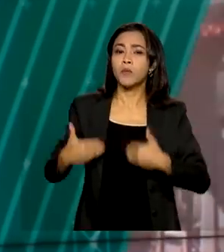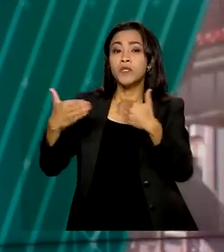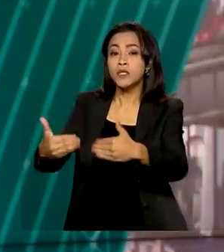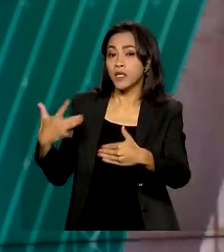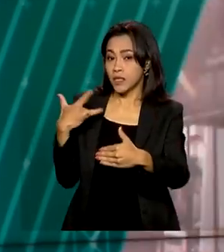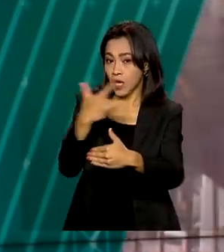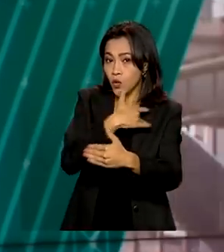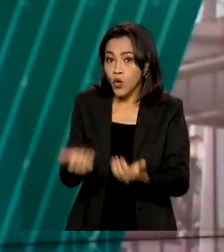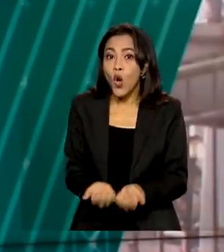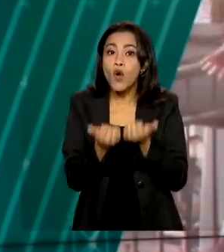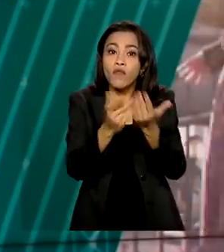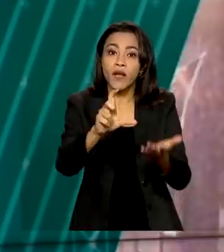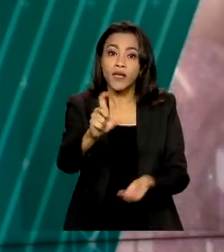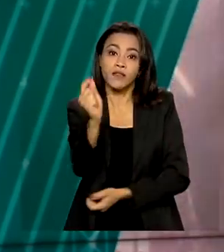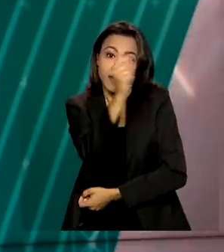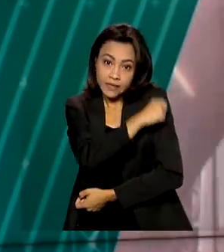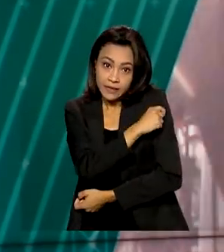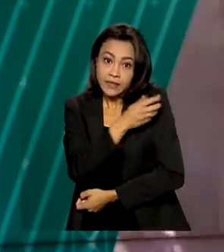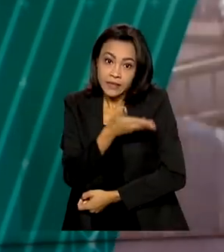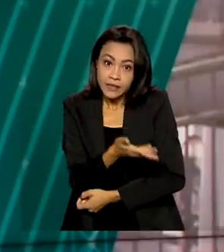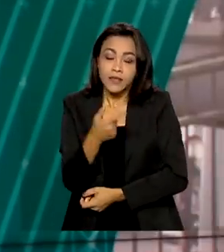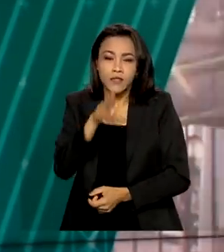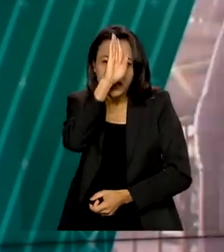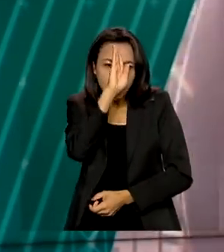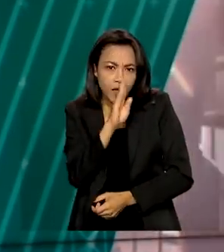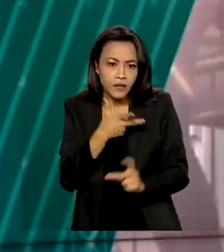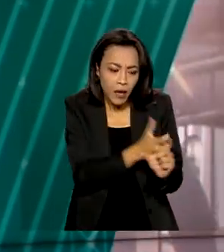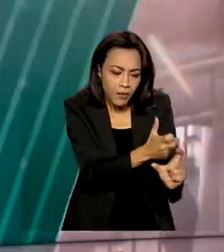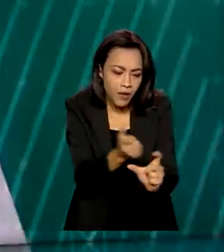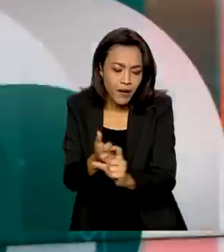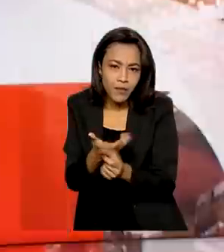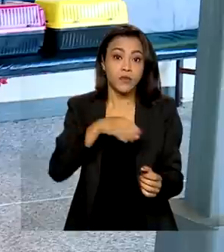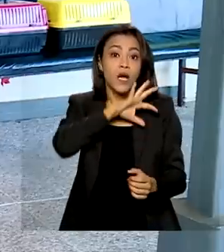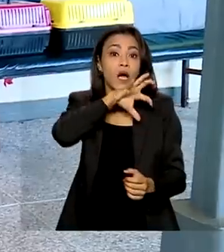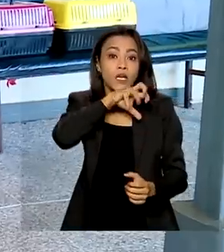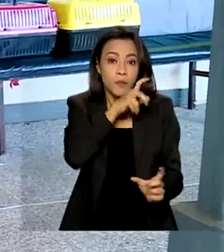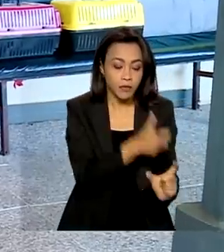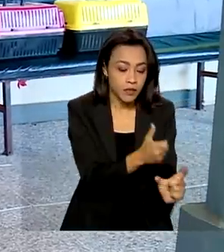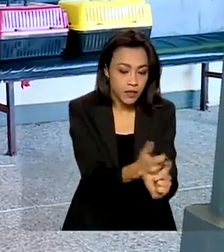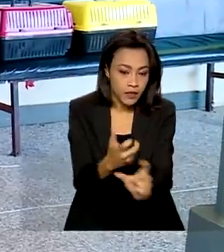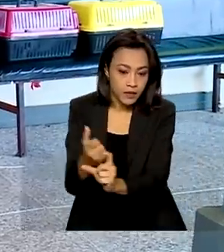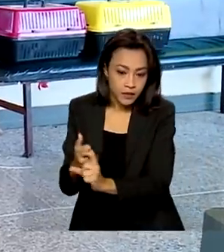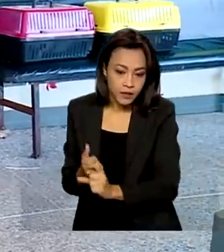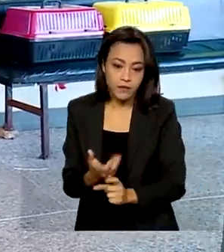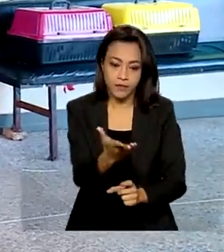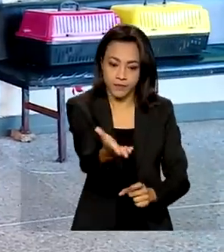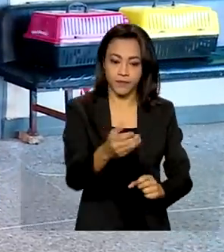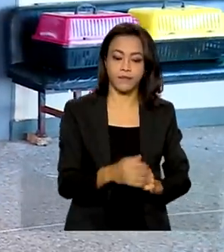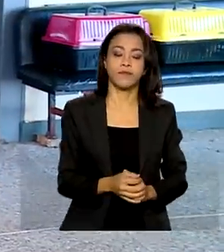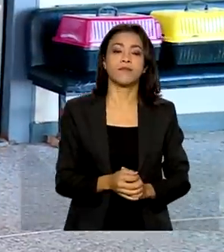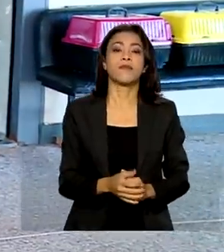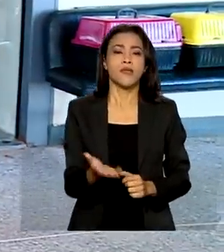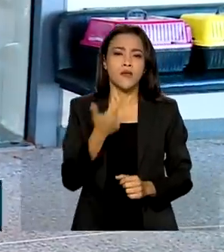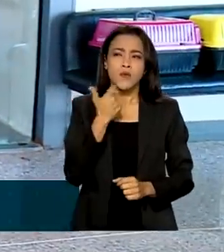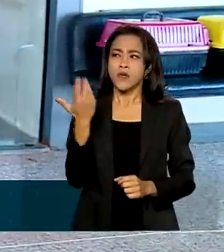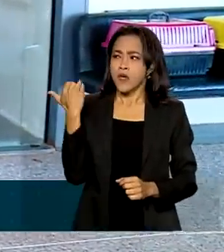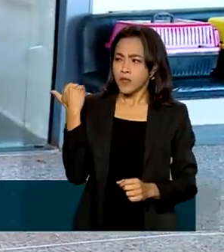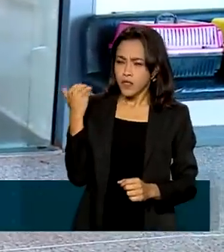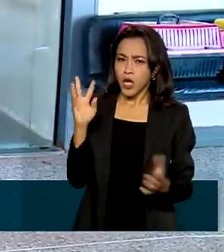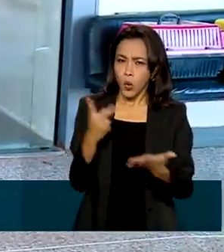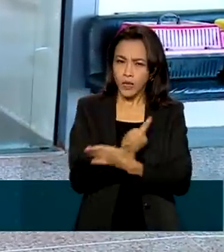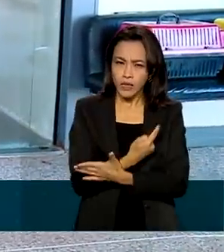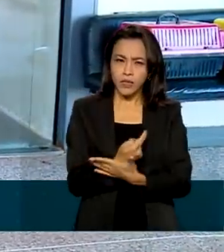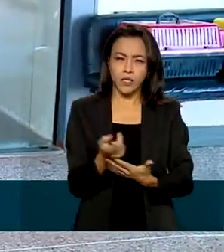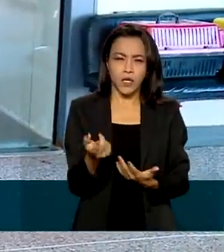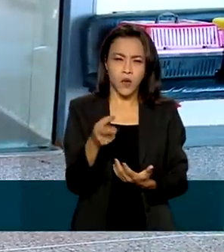da Saúde oferece vacina e soro antirrábico de graça à população. Após a confirmação recente de um caso de